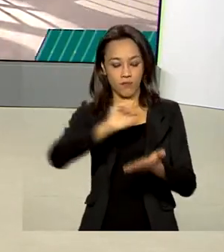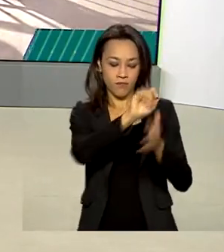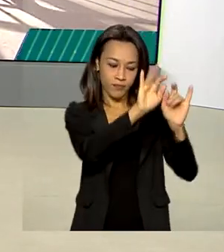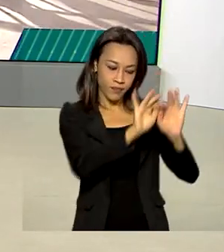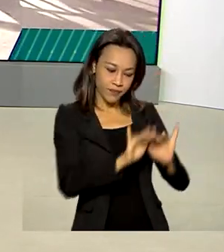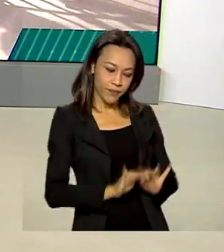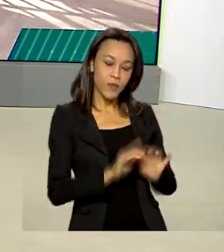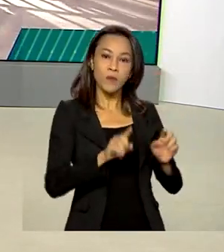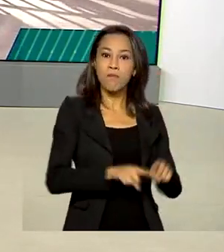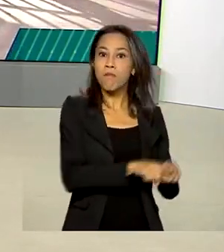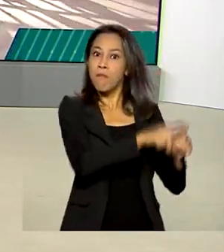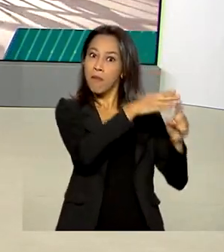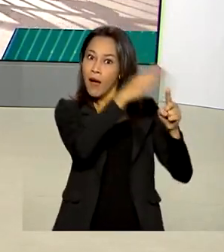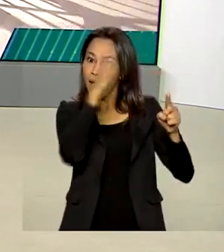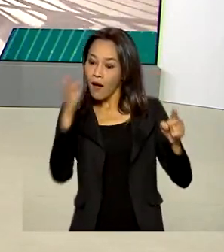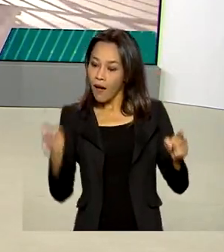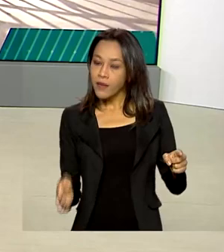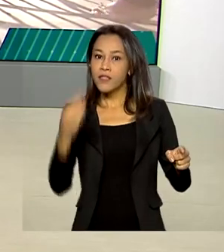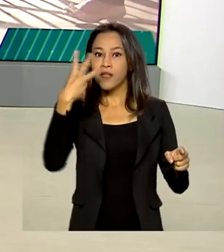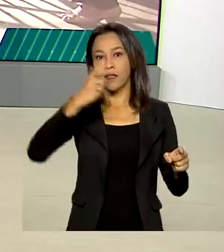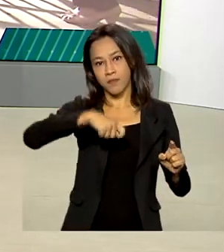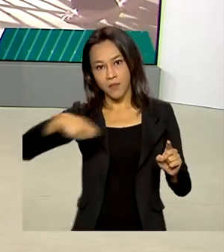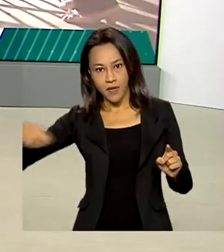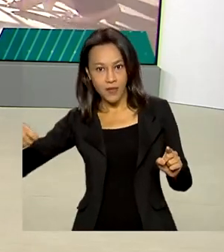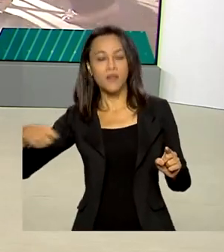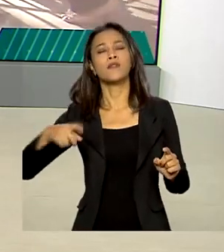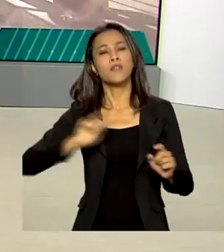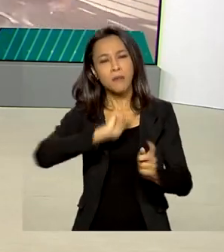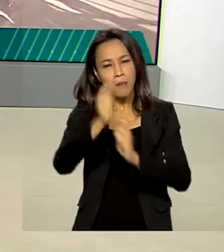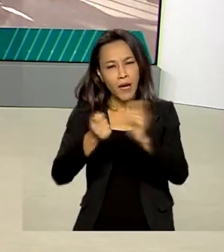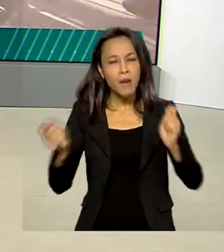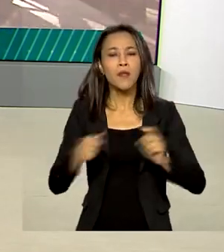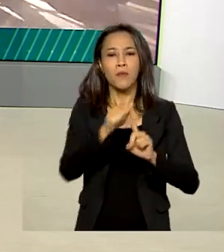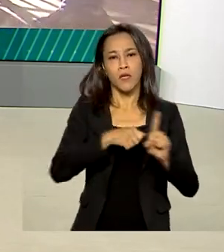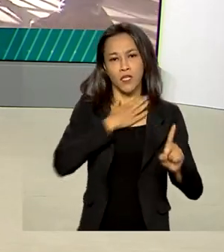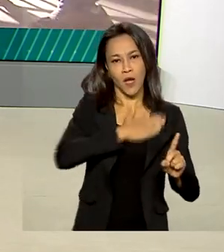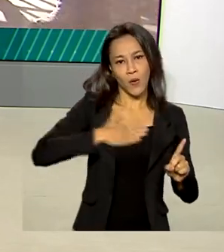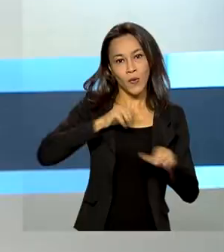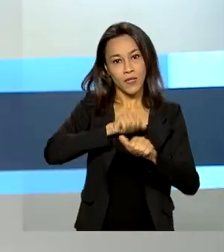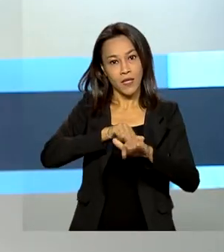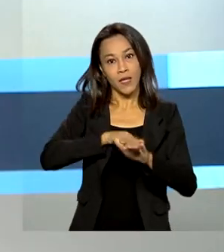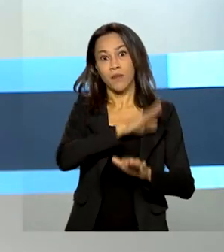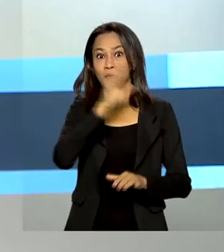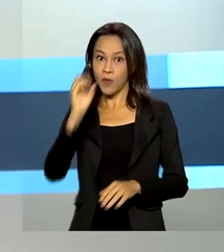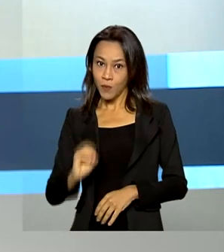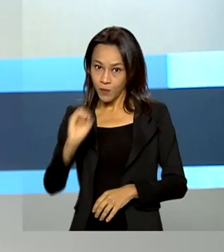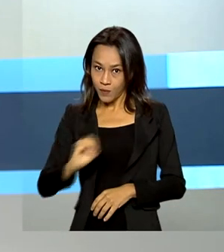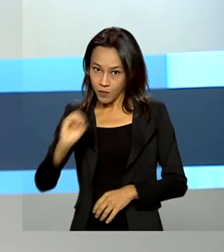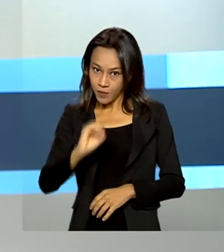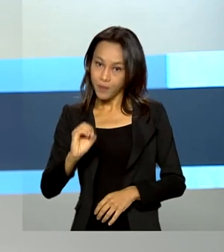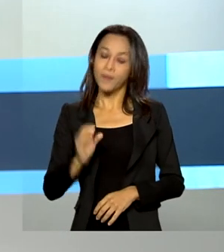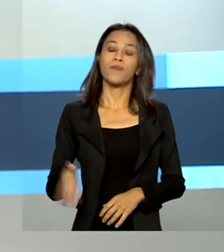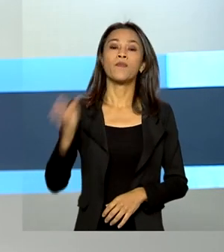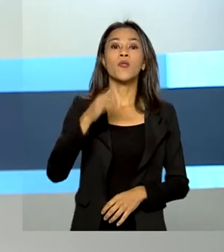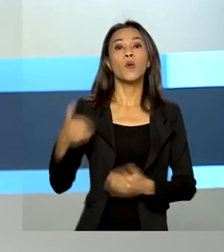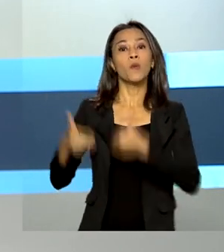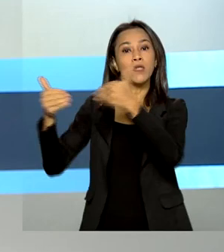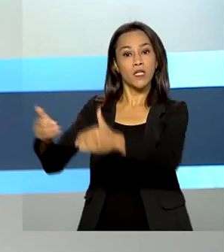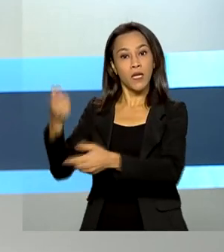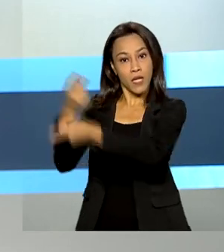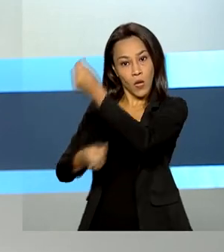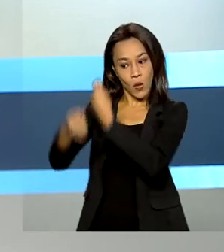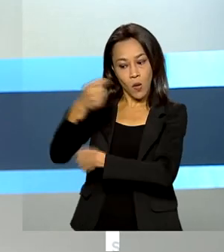o benefício por mais três meses, incluindo pagamentos em agosto, setembro e outubro. Segundo o Ministério da Economia,